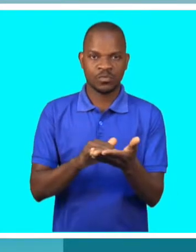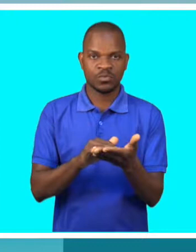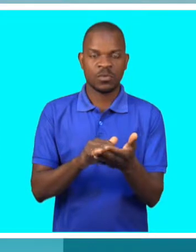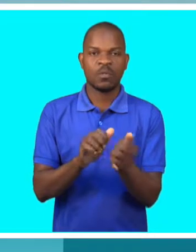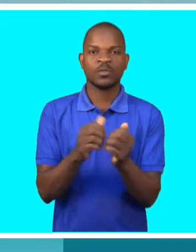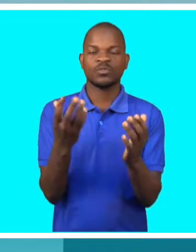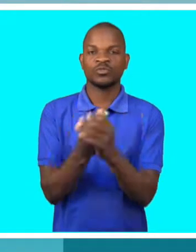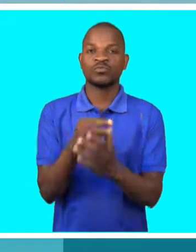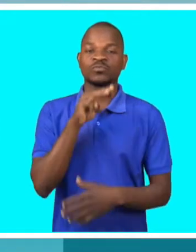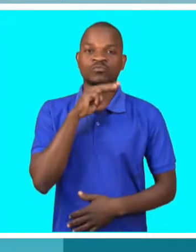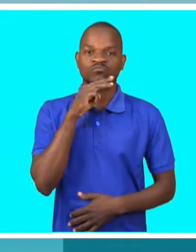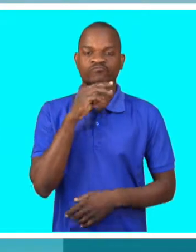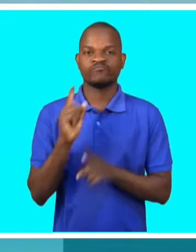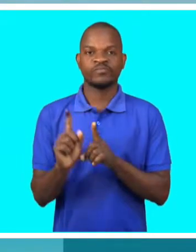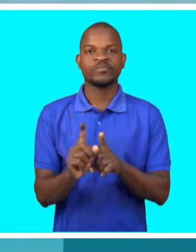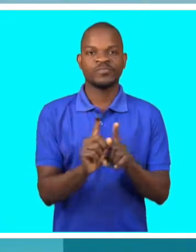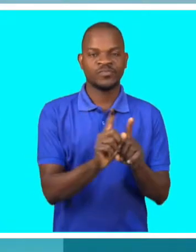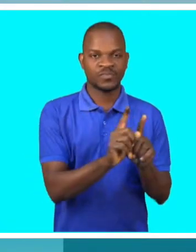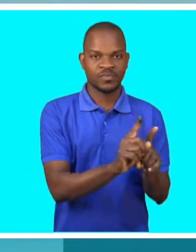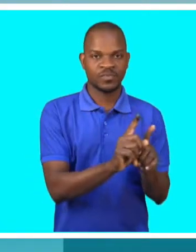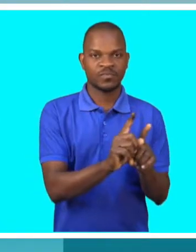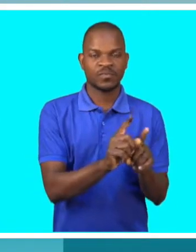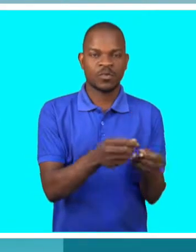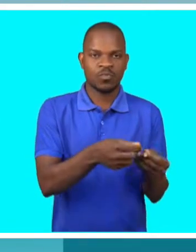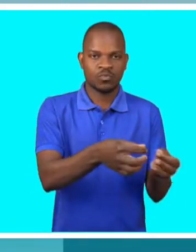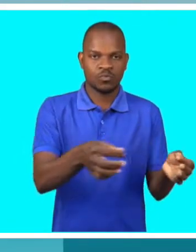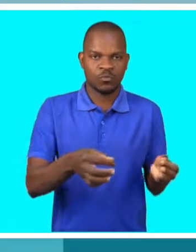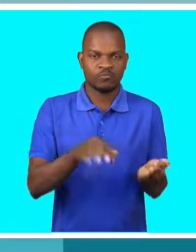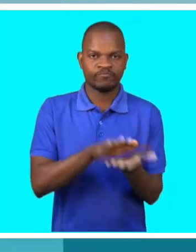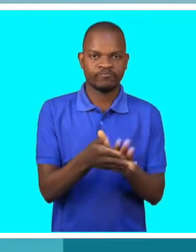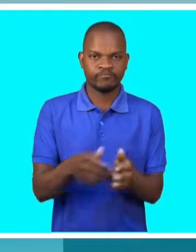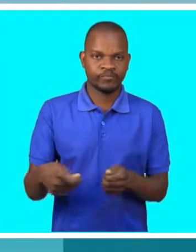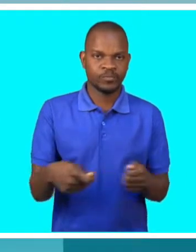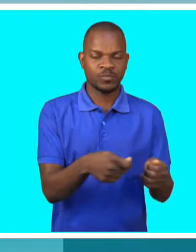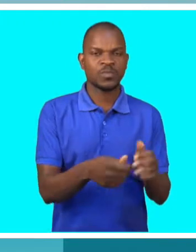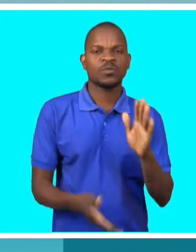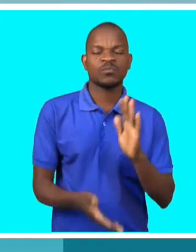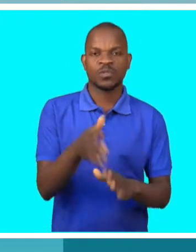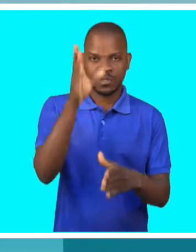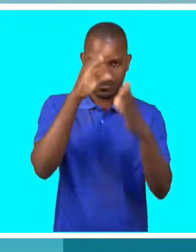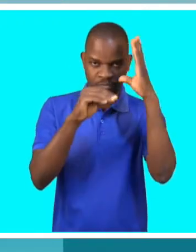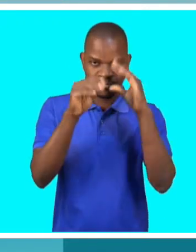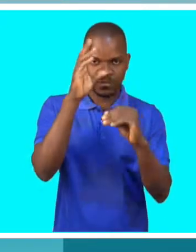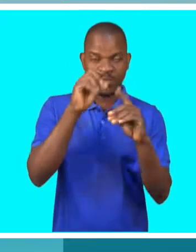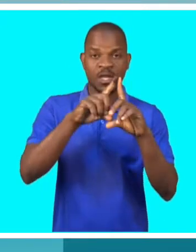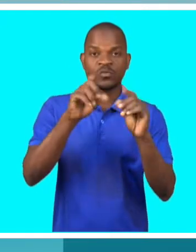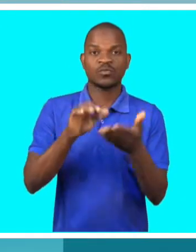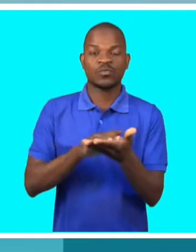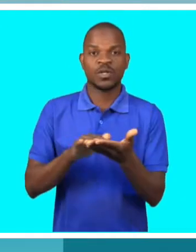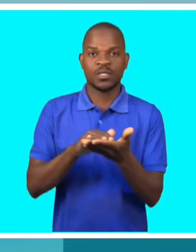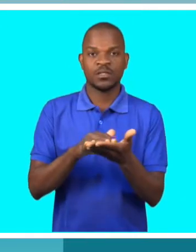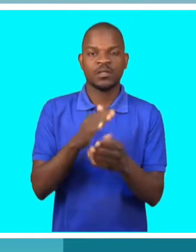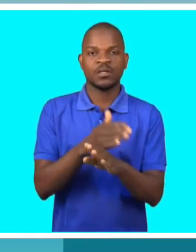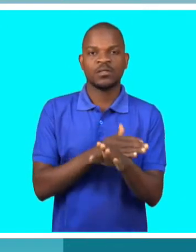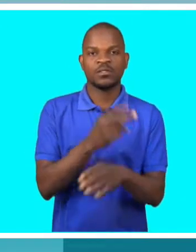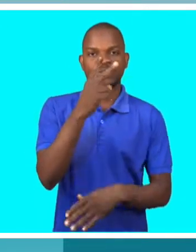para lá, foi me matricular lá, comecei a aprender o braille, isso já é em 2006. Comecei a